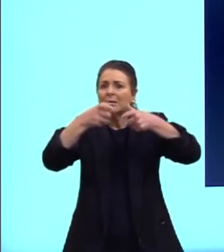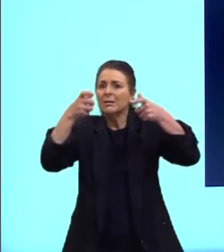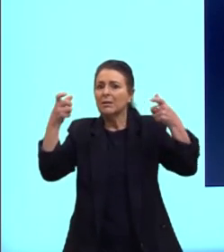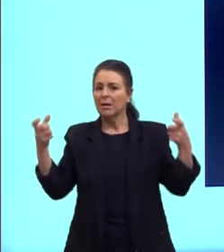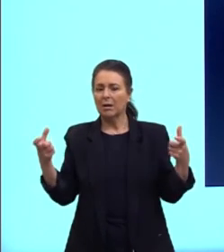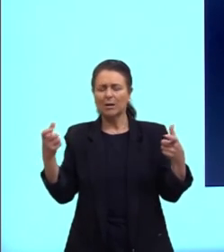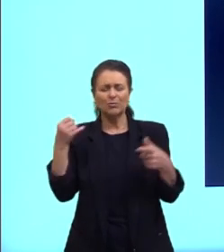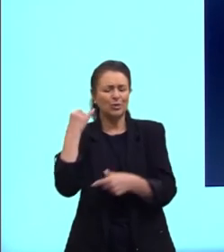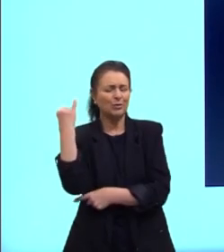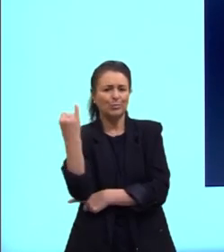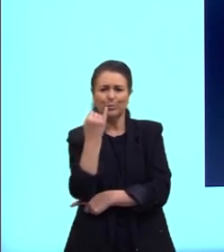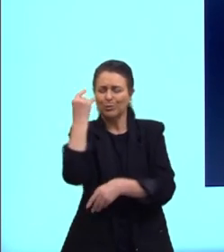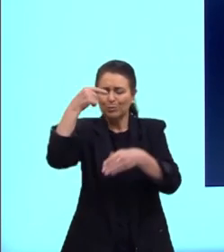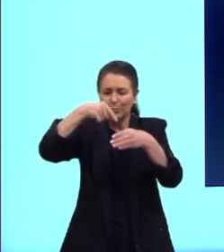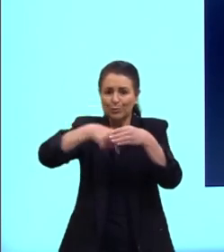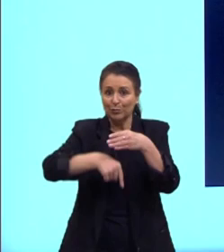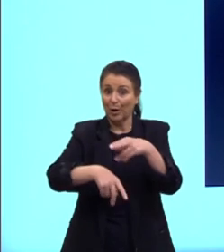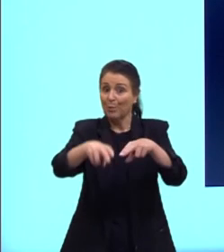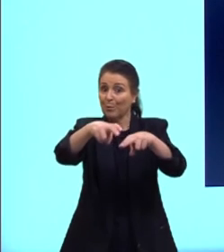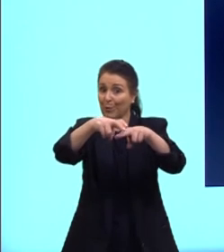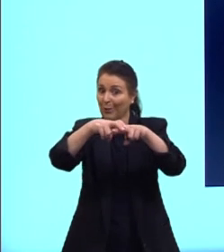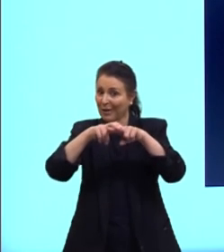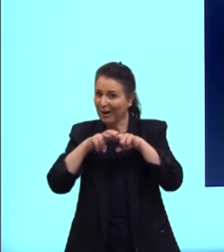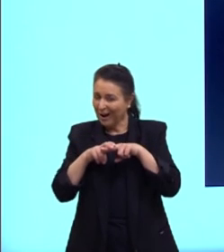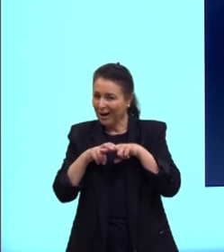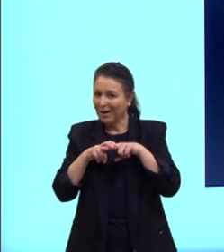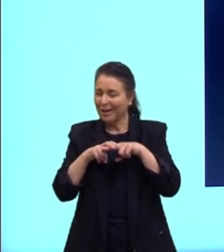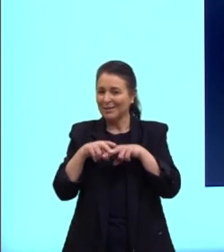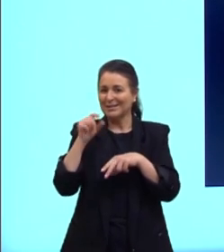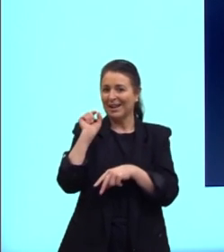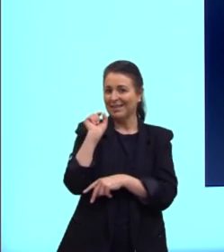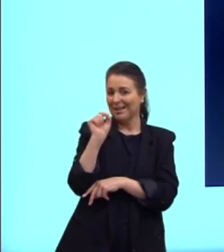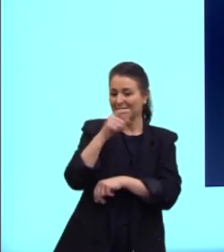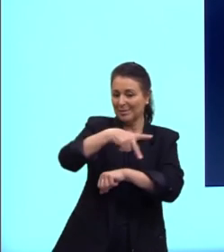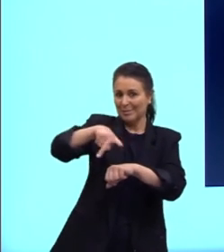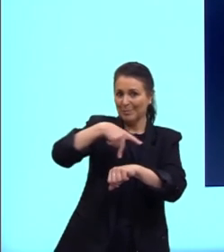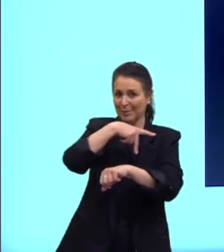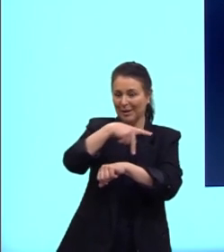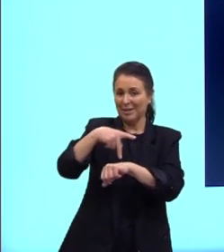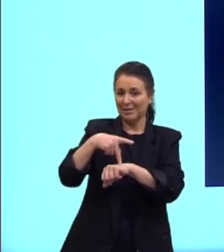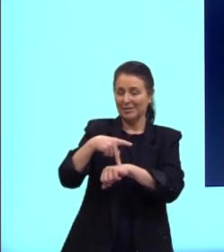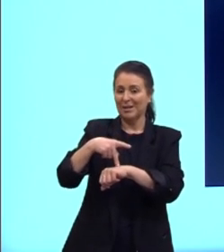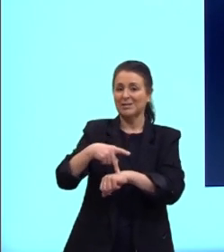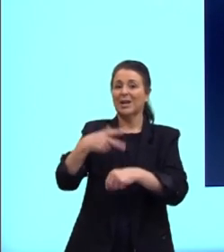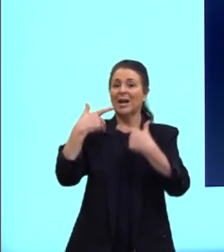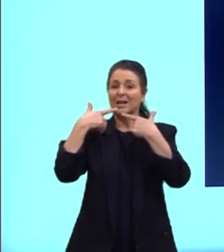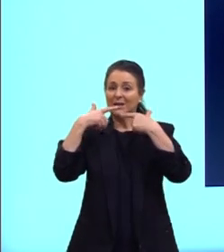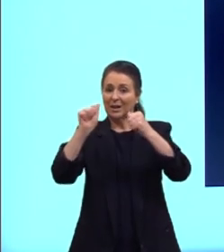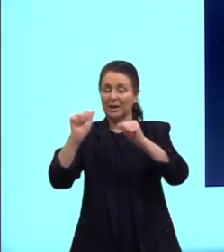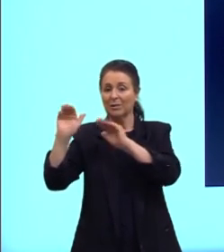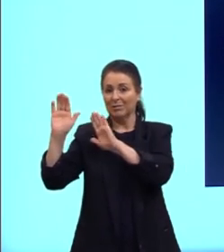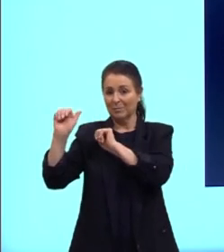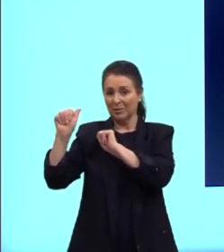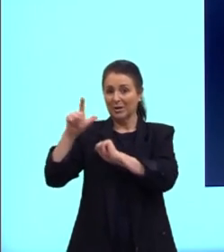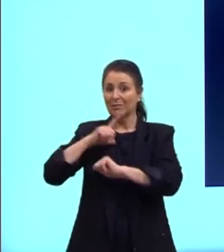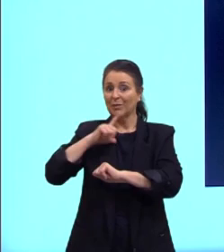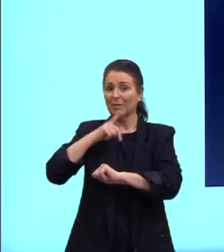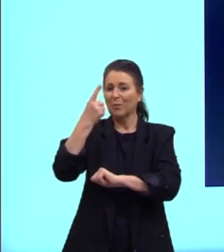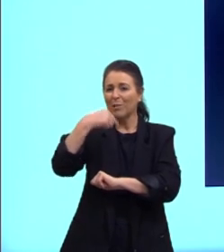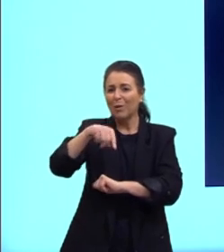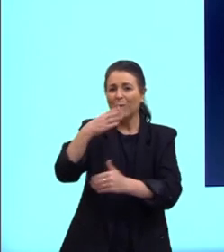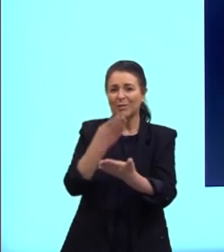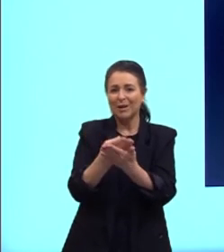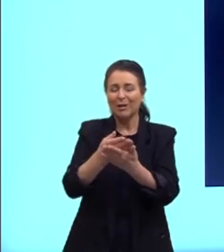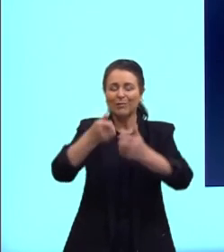que é riquíssima. Devido à riqueza de todos esses países hispano-americanos, nós teremos uma segunda aula que